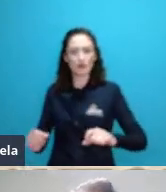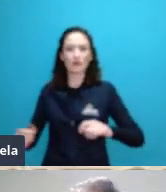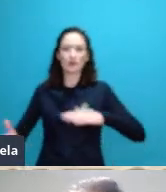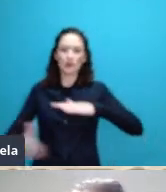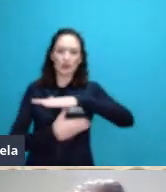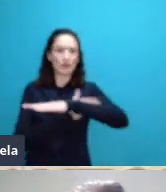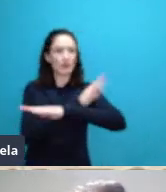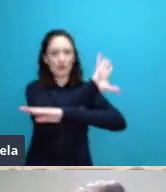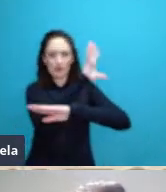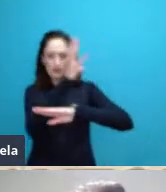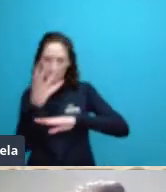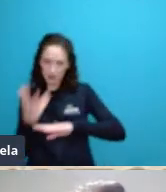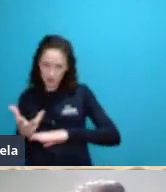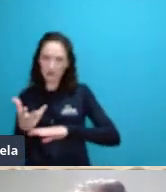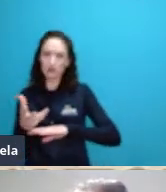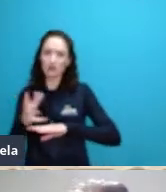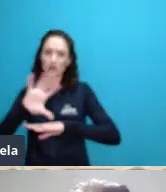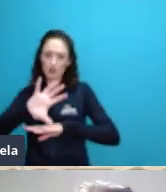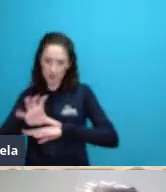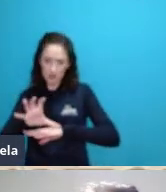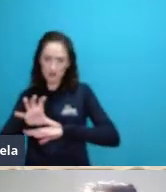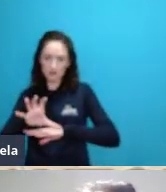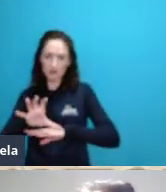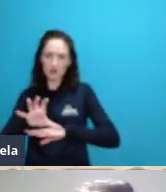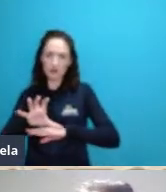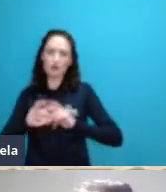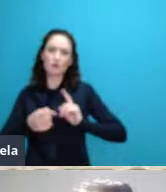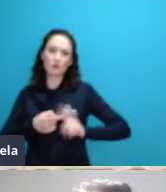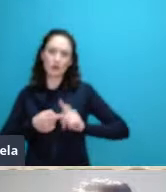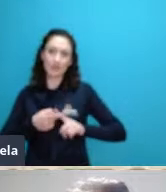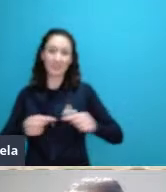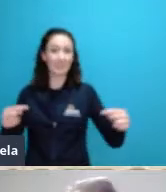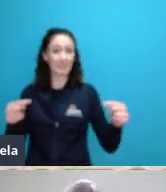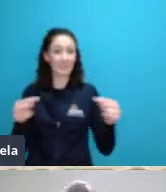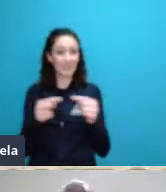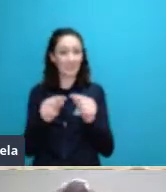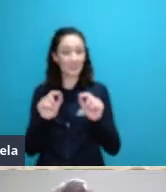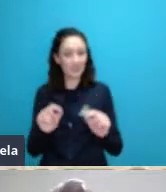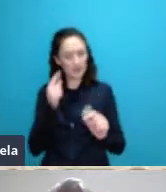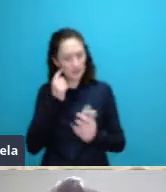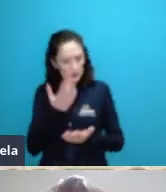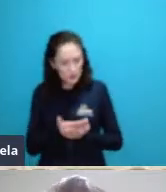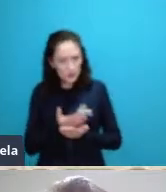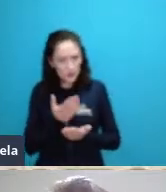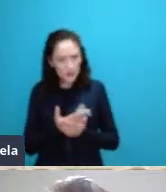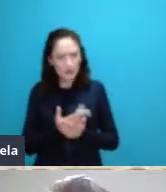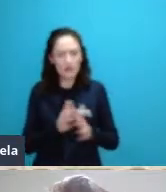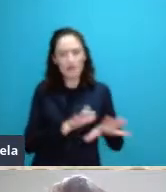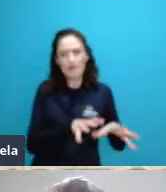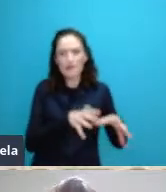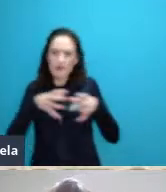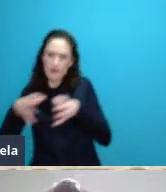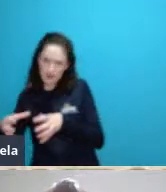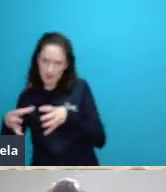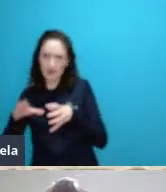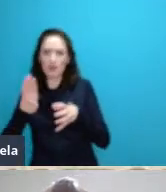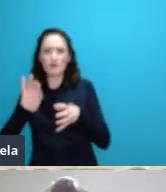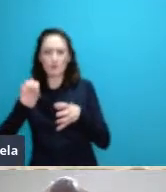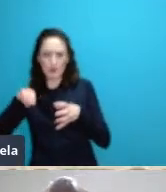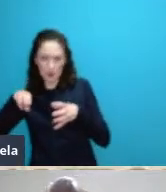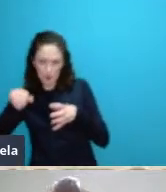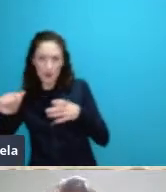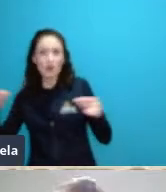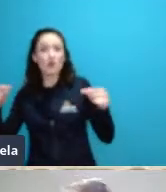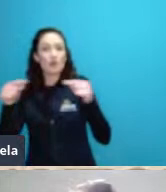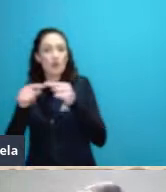menores eles estão inseridos dentro de biomas mas eles constituem não só a parte biótica que são as espécies e as interações que elas